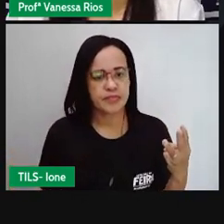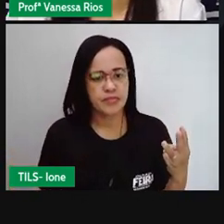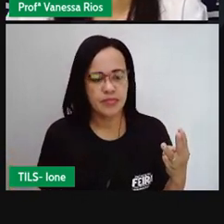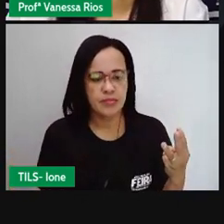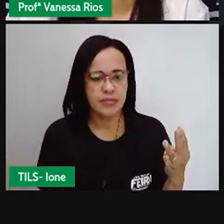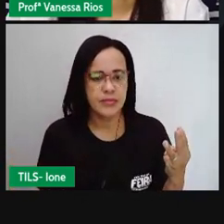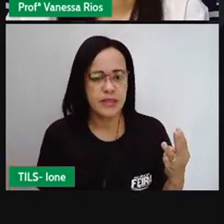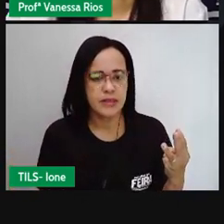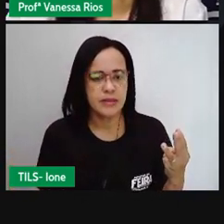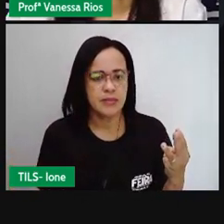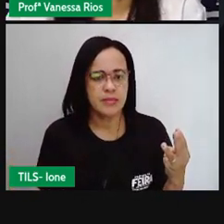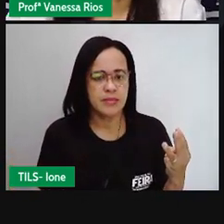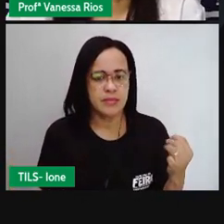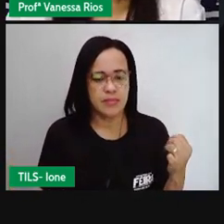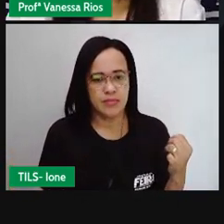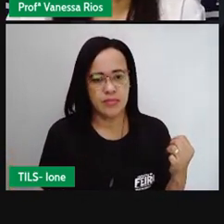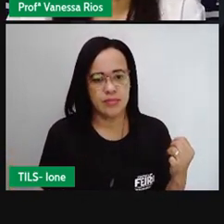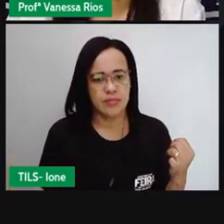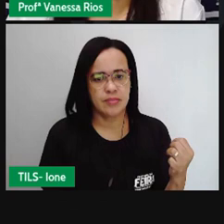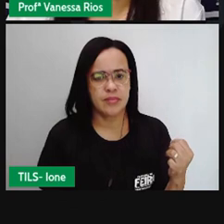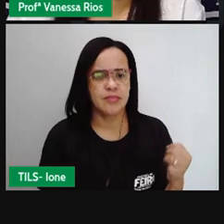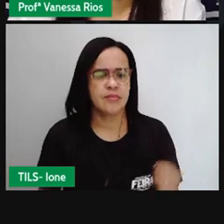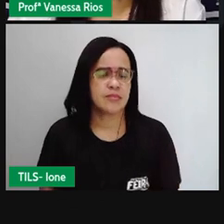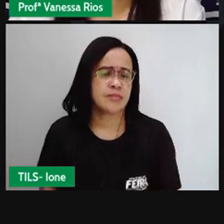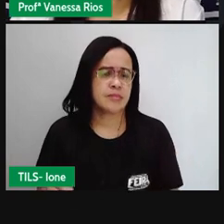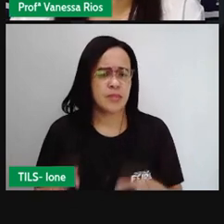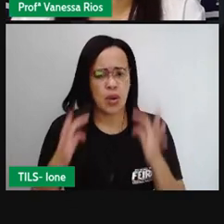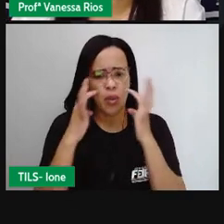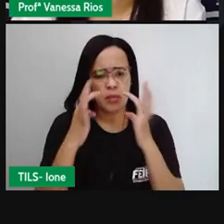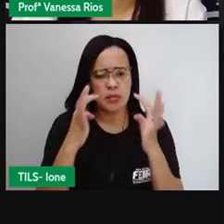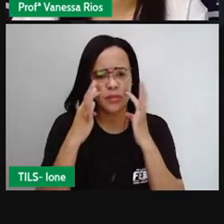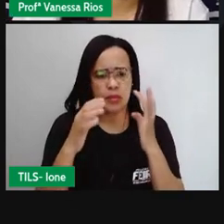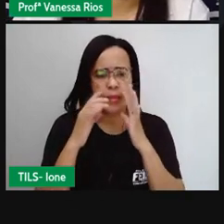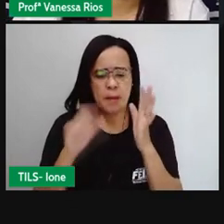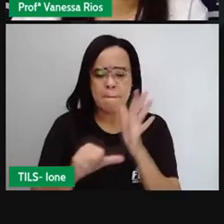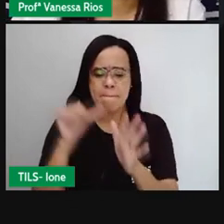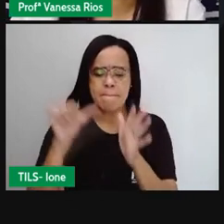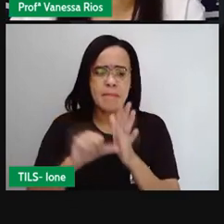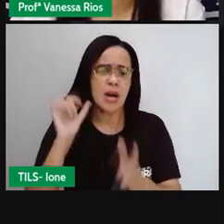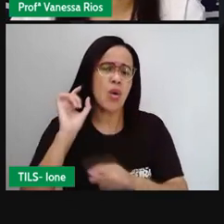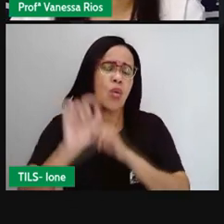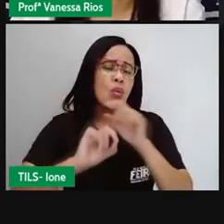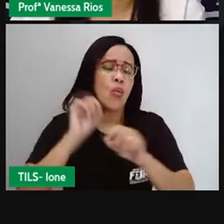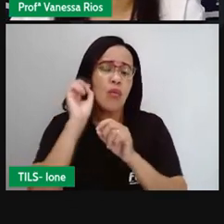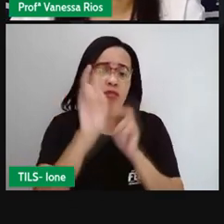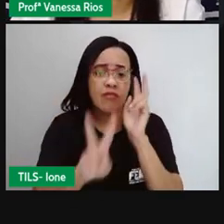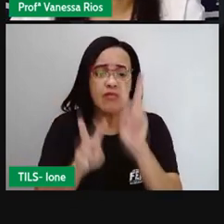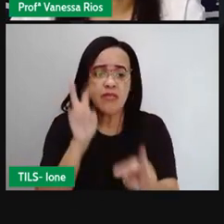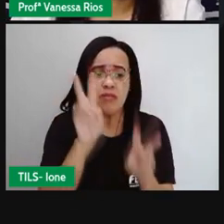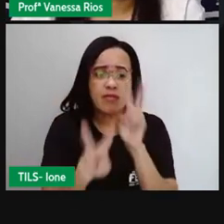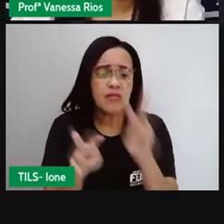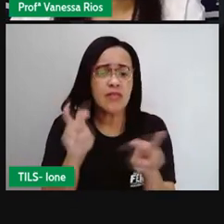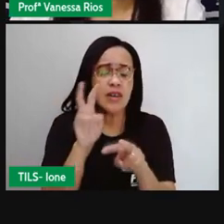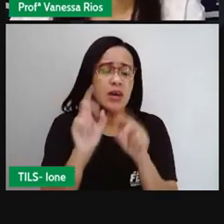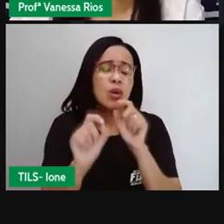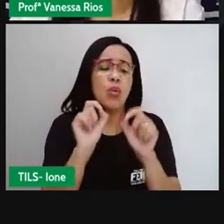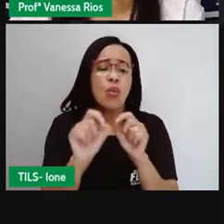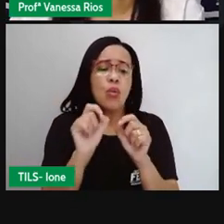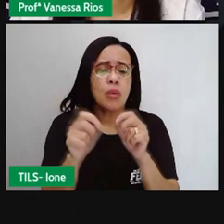O que é que faz com que a gente observe, né? Num primeiro momento, só visualmente, vocês conseguem aí perceber